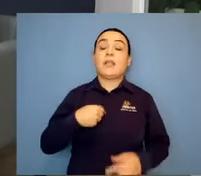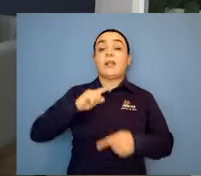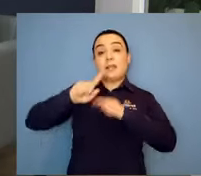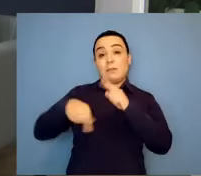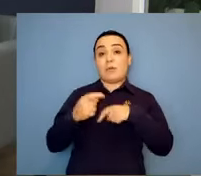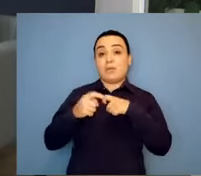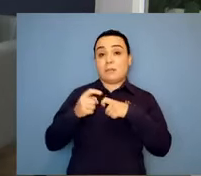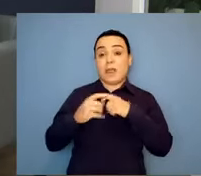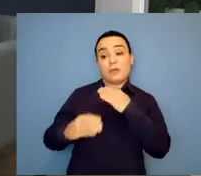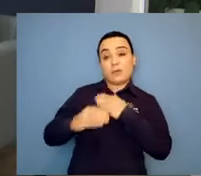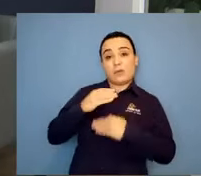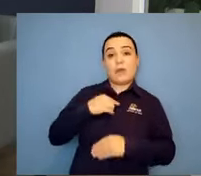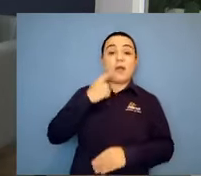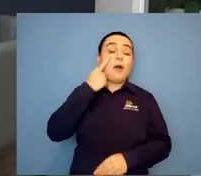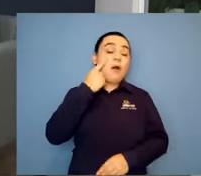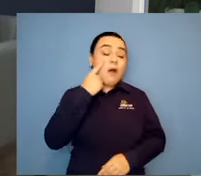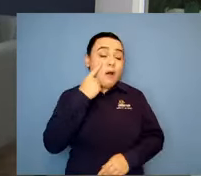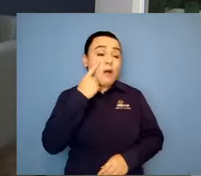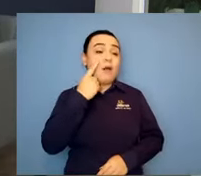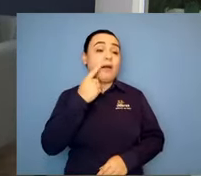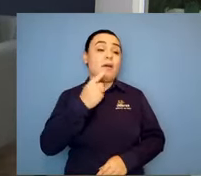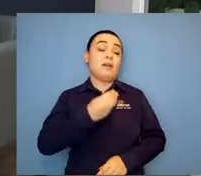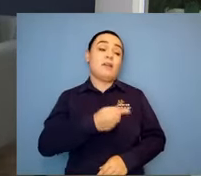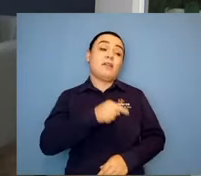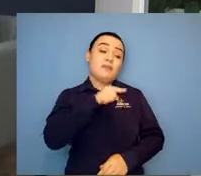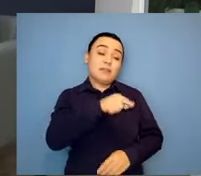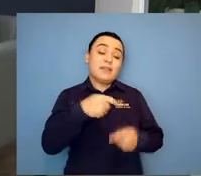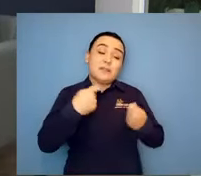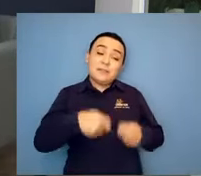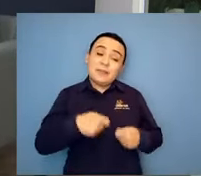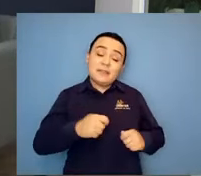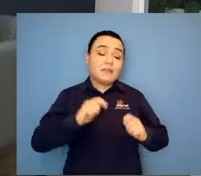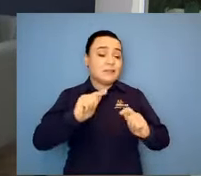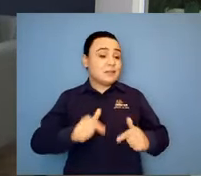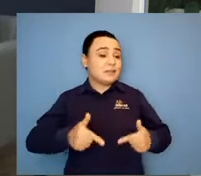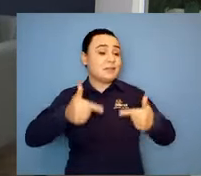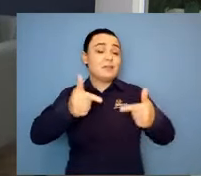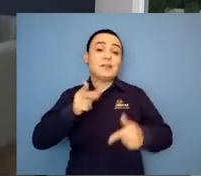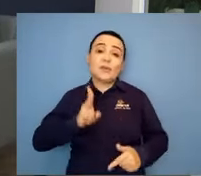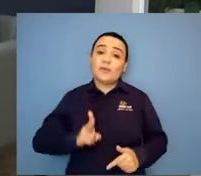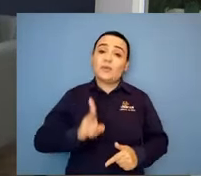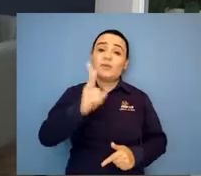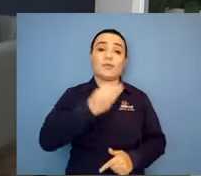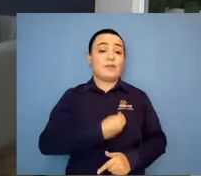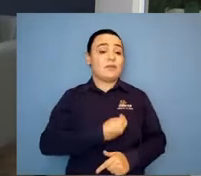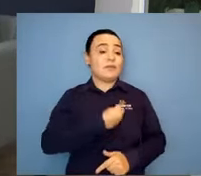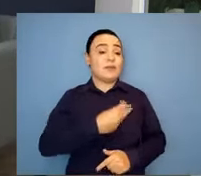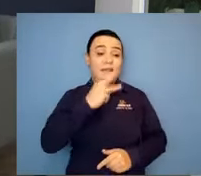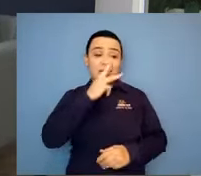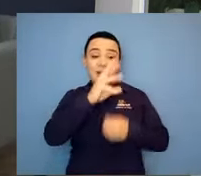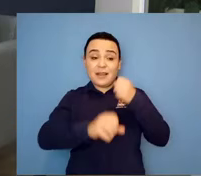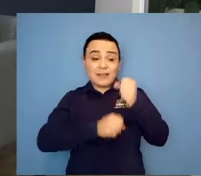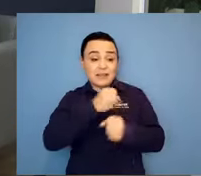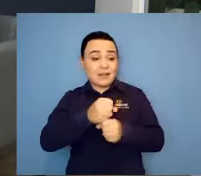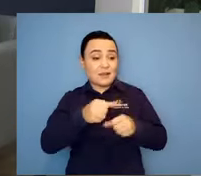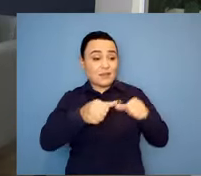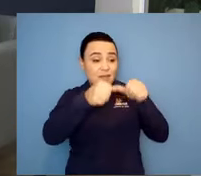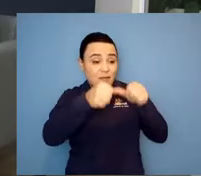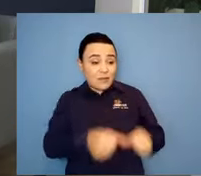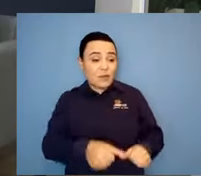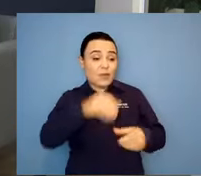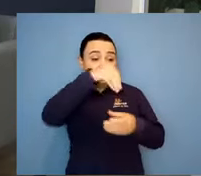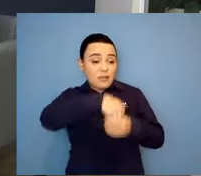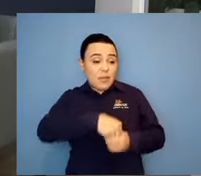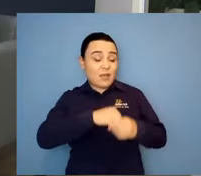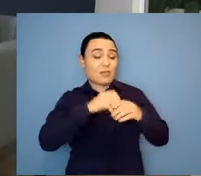né? Linda, existe vida lá fora. Porque imagine você, três anos dentro do hospital. Eu queria que o mundo tivesse parado. E o mundo não parou.